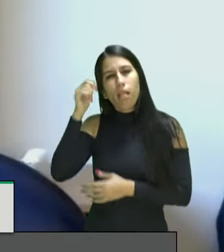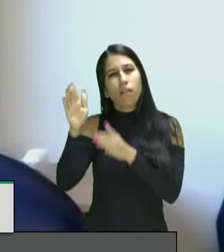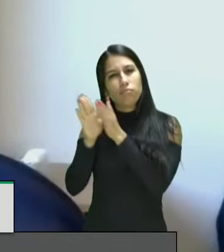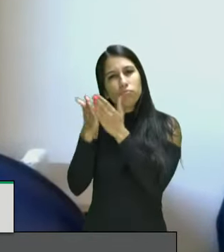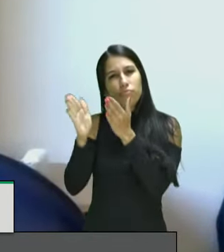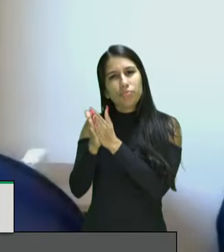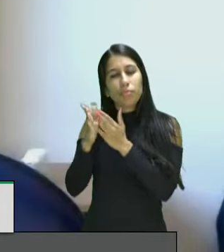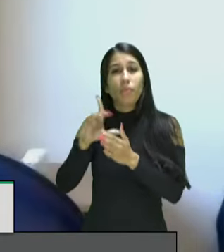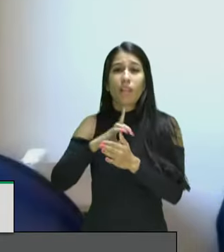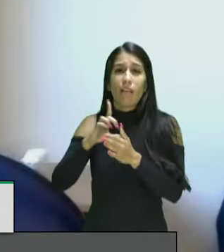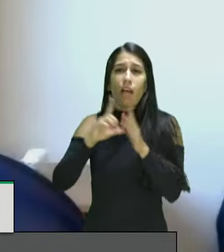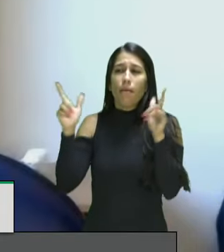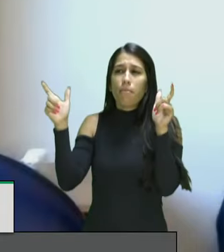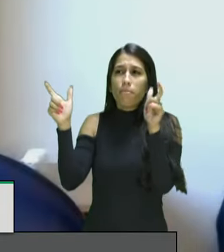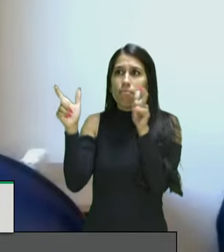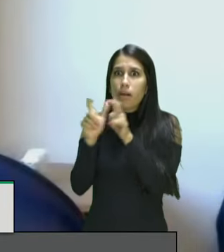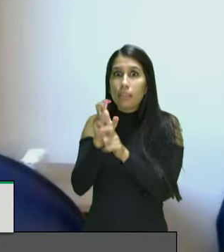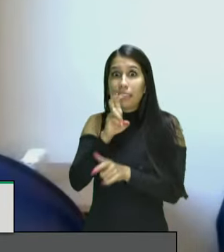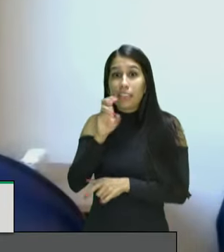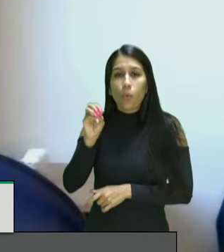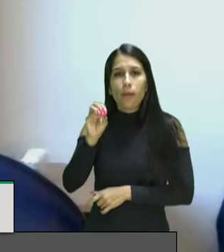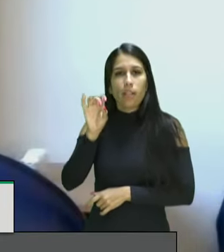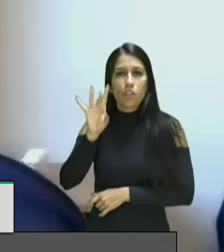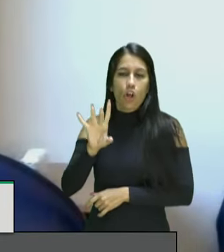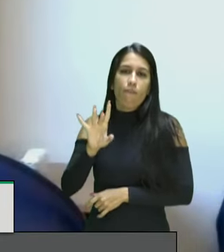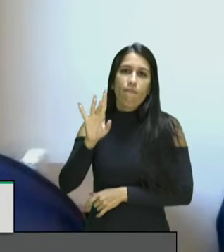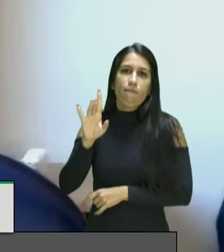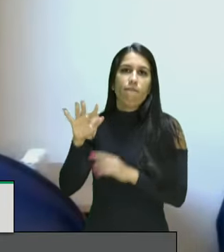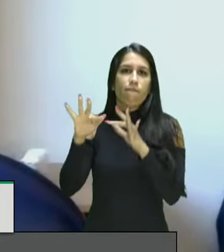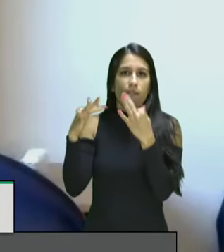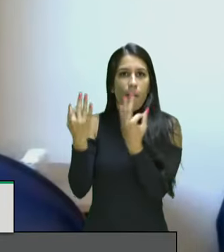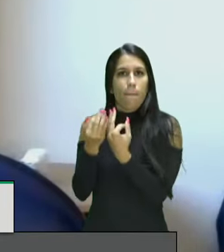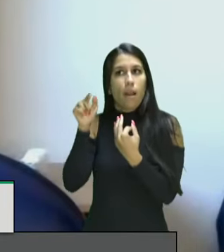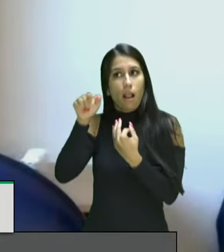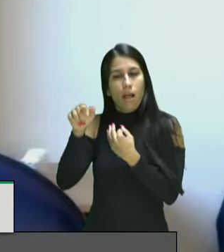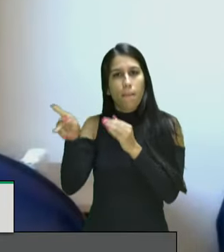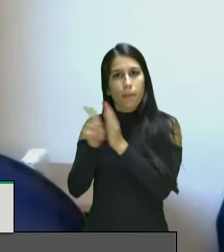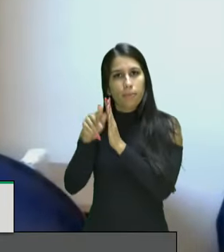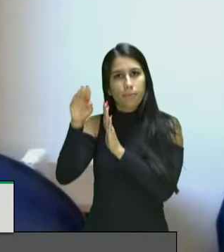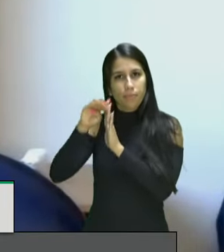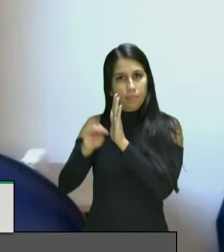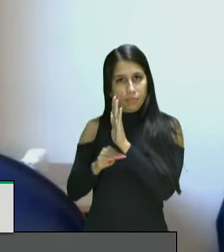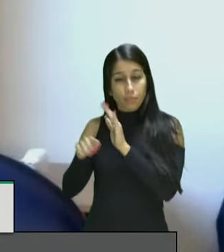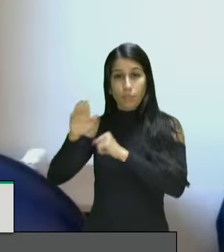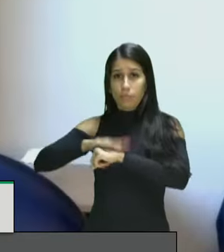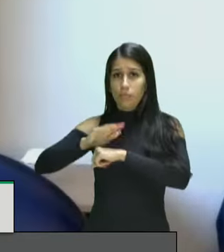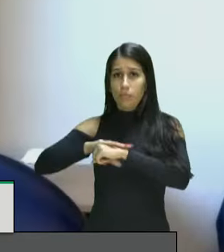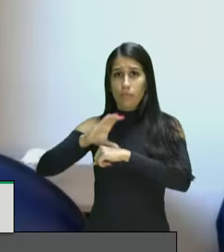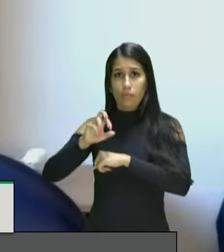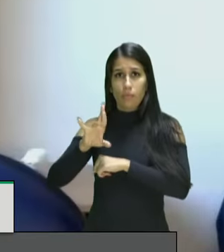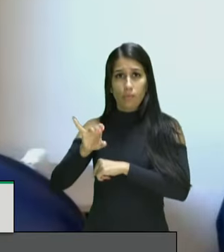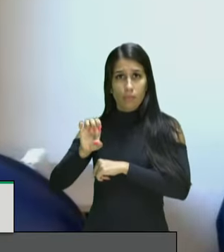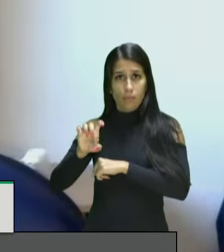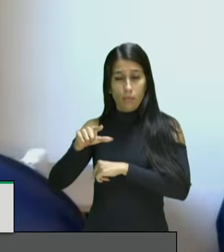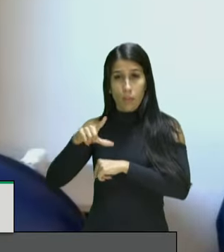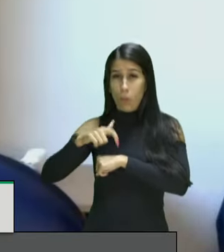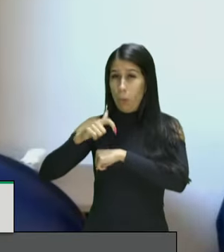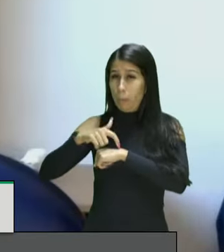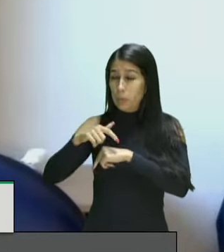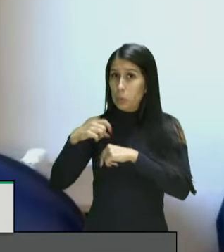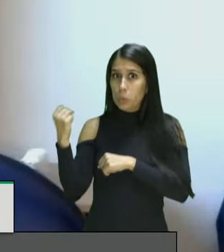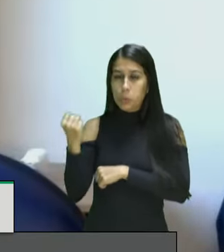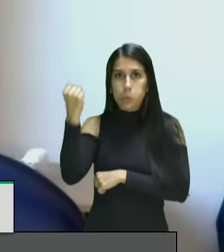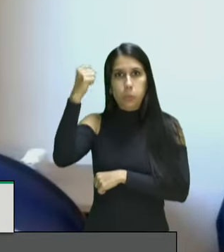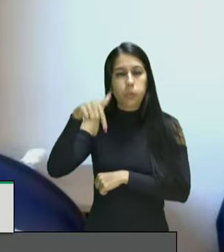houve uma redução de 50 mil famílias contempladas no programa no momento de crise aguda como esse que a gente está vivendo